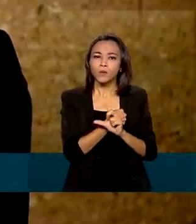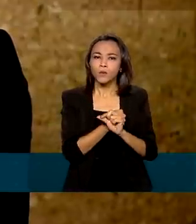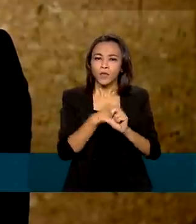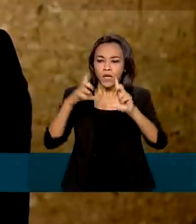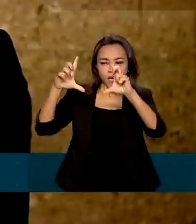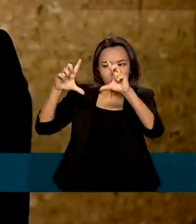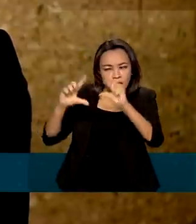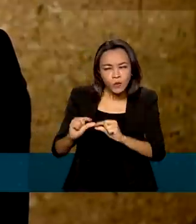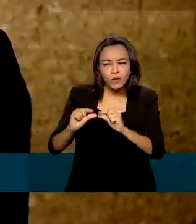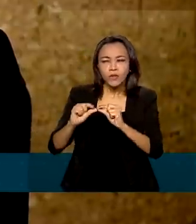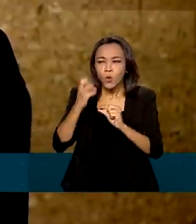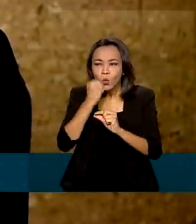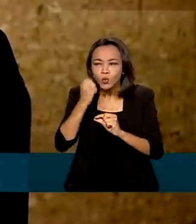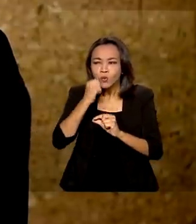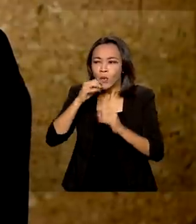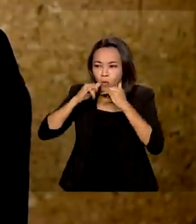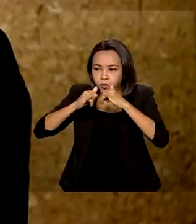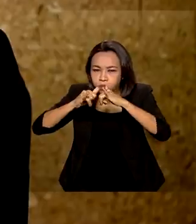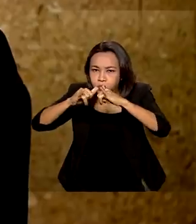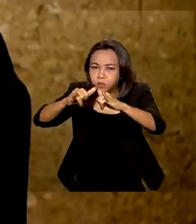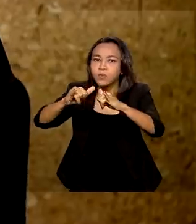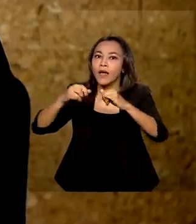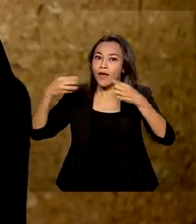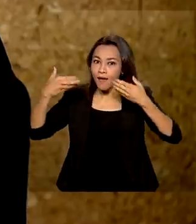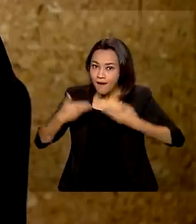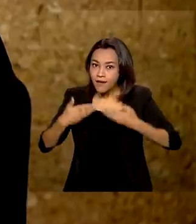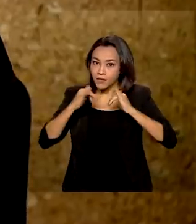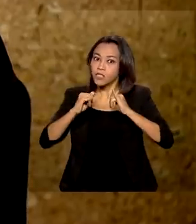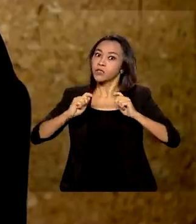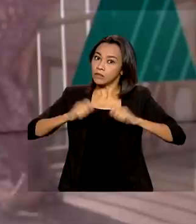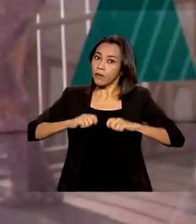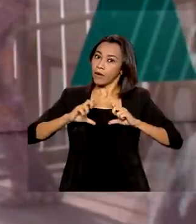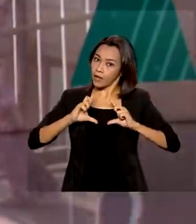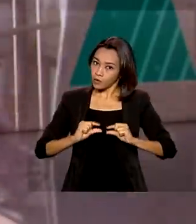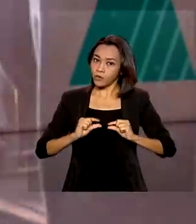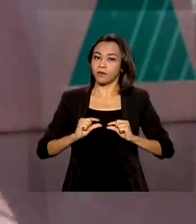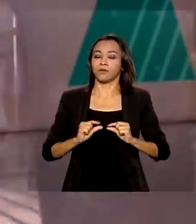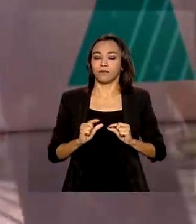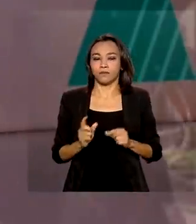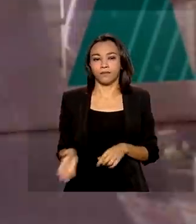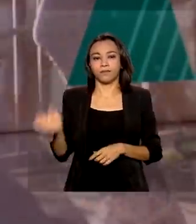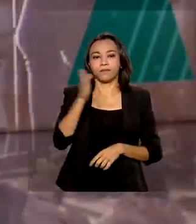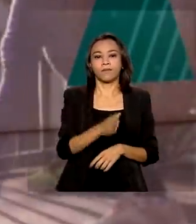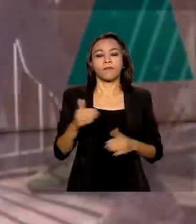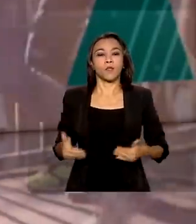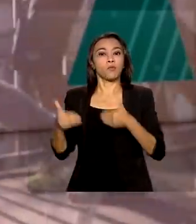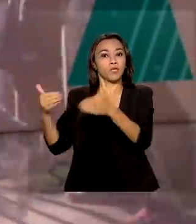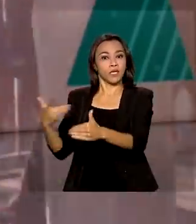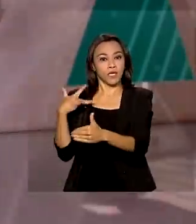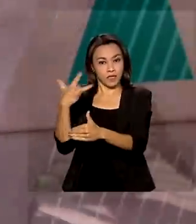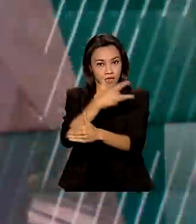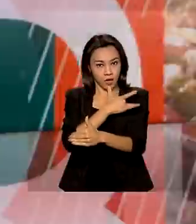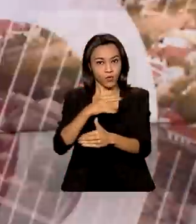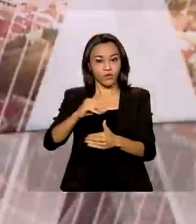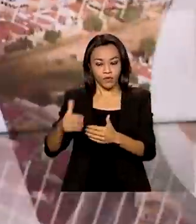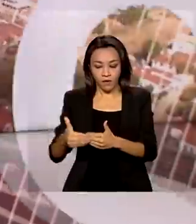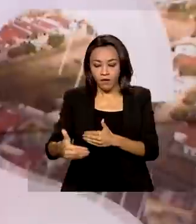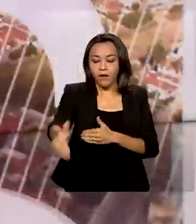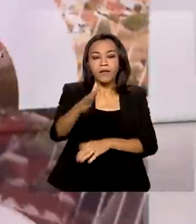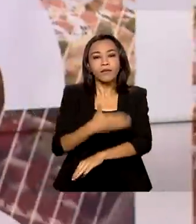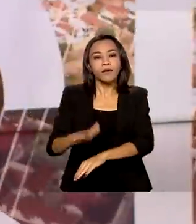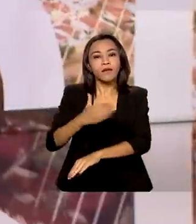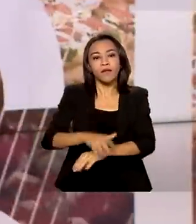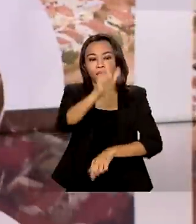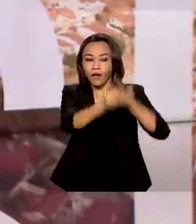consumo, essa energia poderá se tornar mais barata. O Ministério da Saúde vai capacitar profissionais